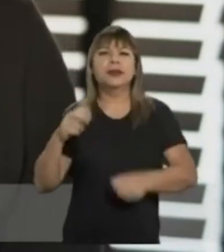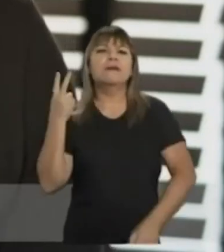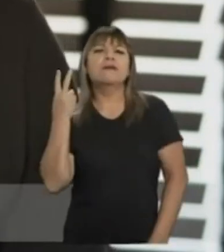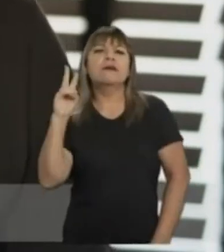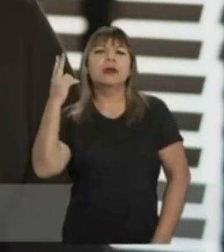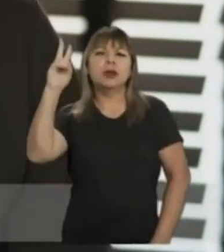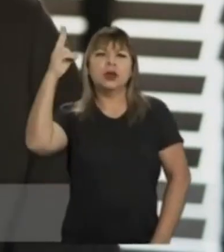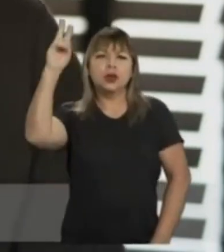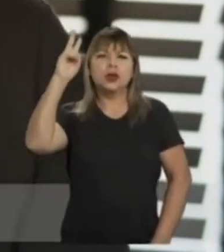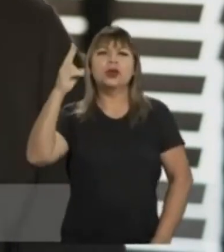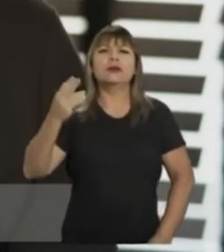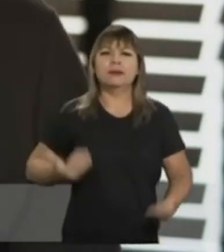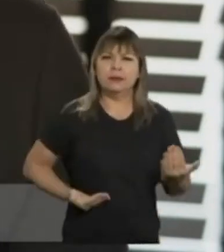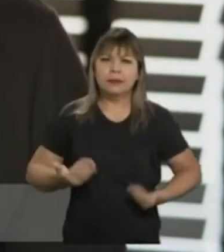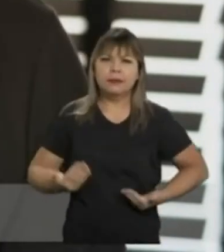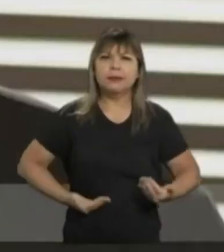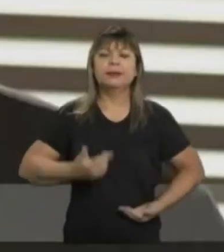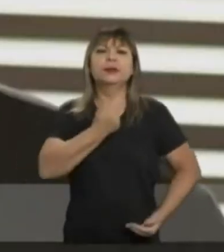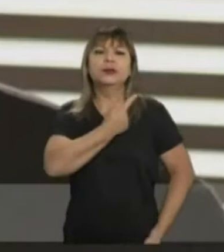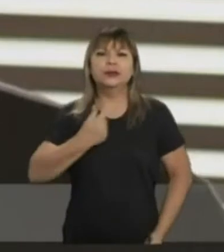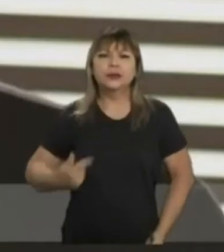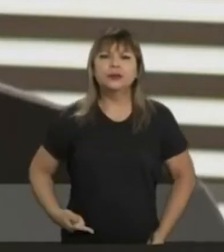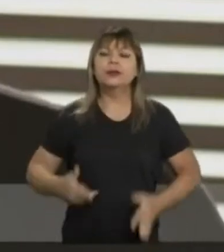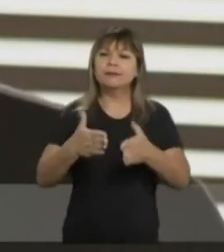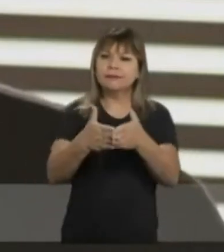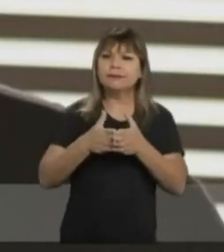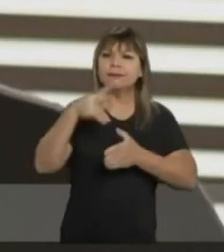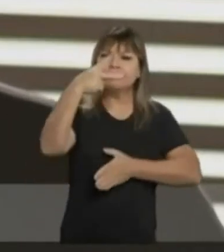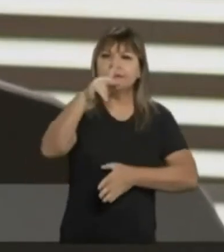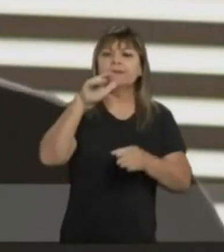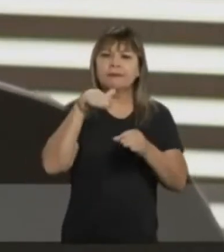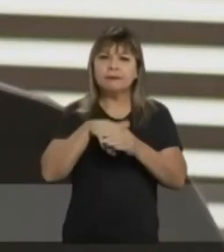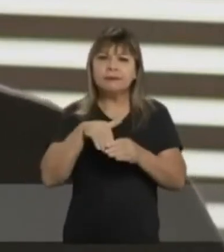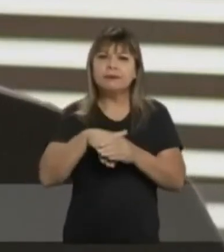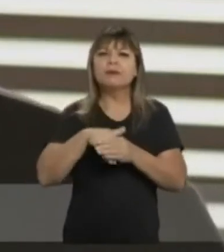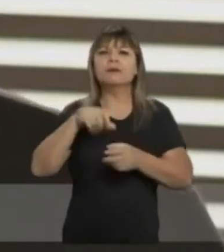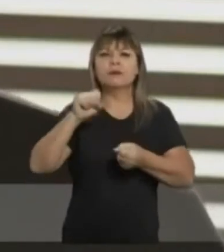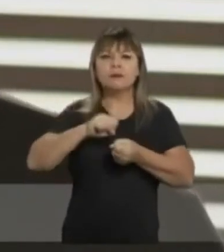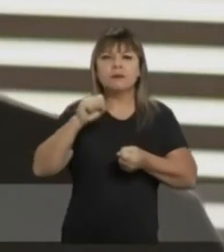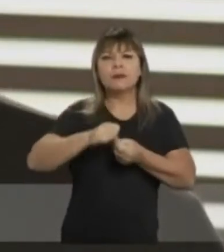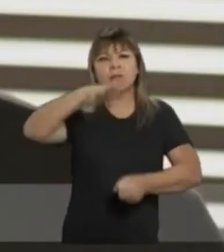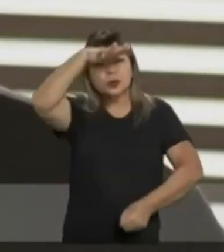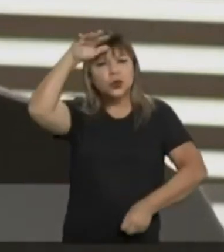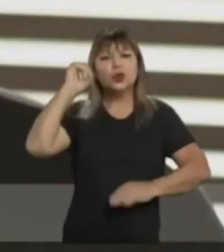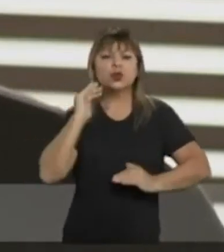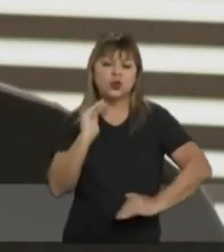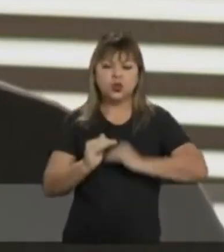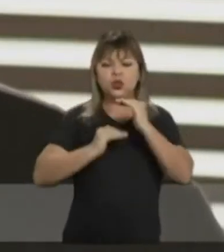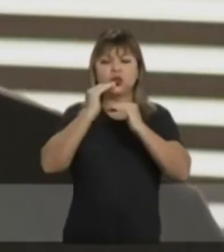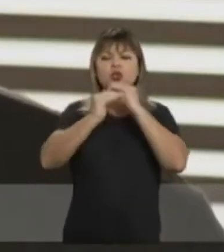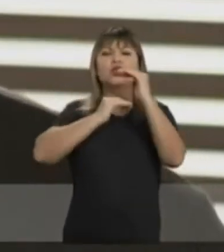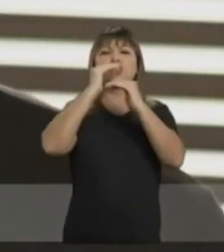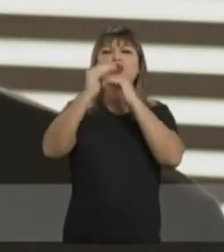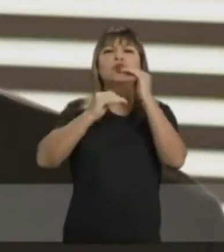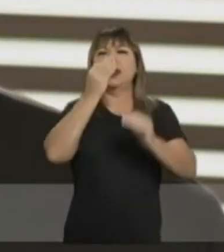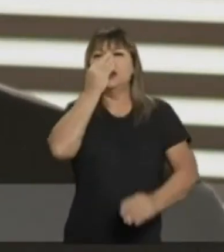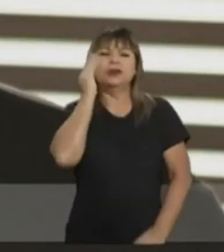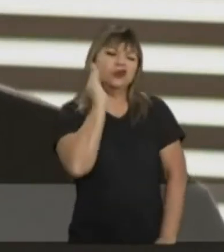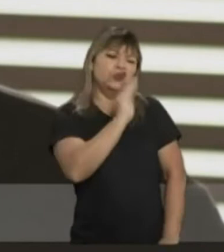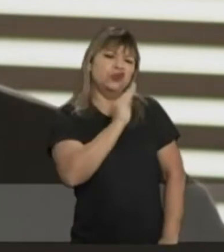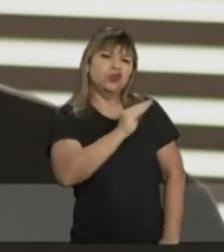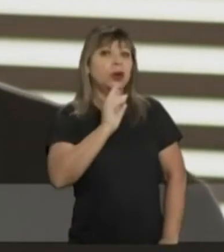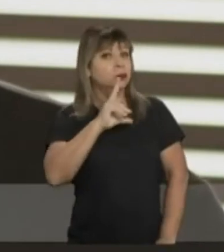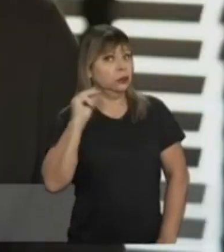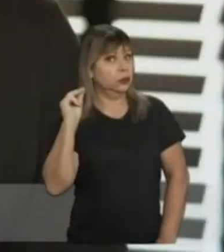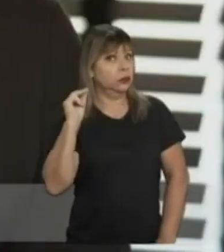valorizar o nosso funcionário público. Eu peço o seu voto para fazer o Mato Grosso do Sul crescer sem esquecer dos que